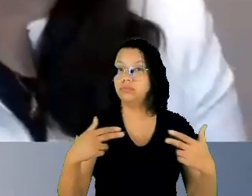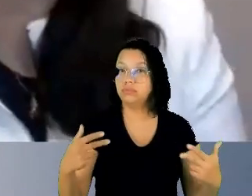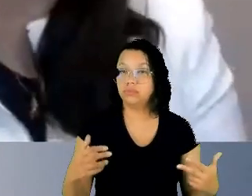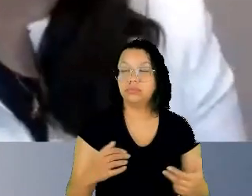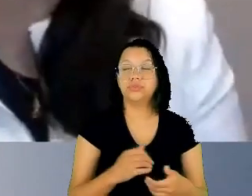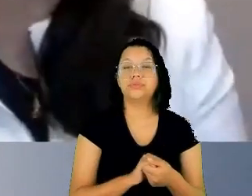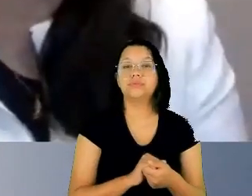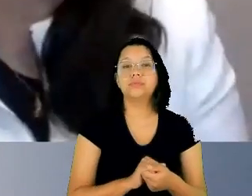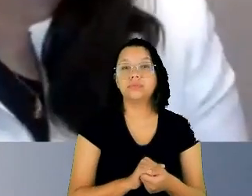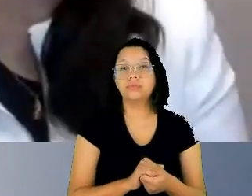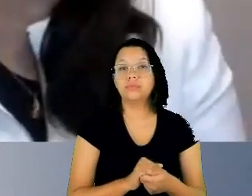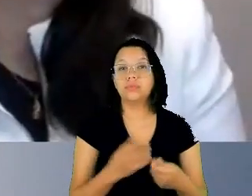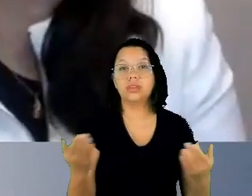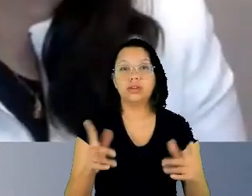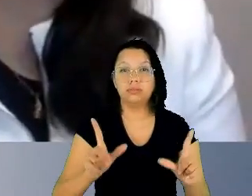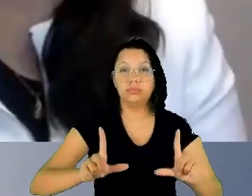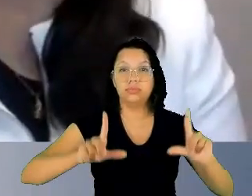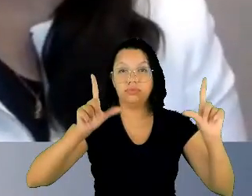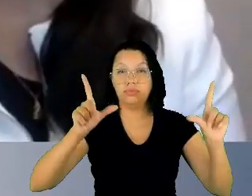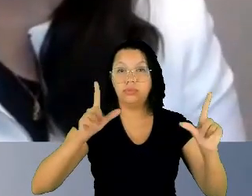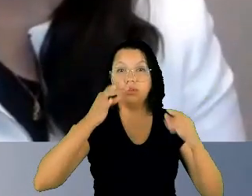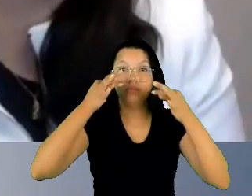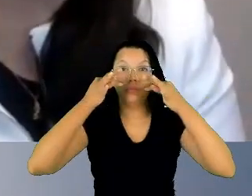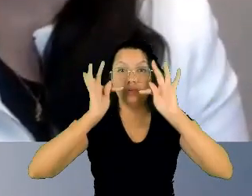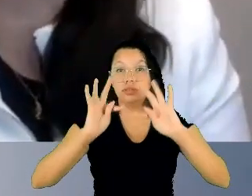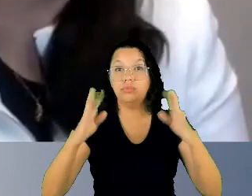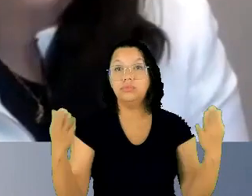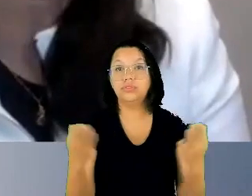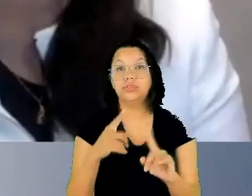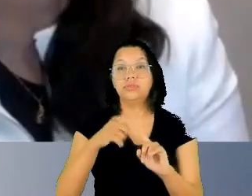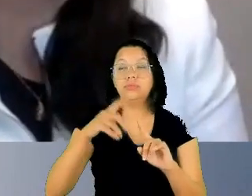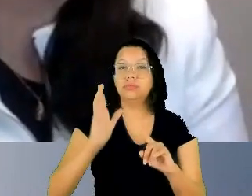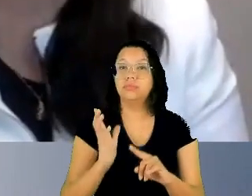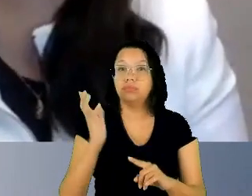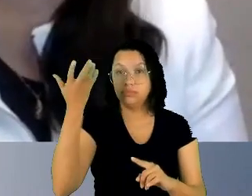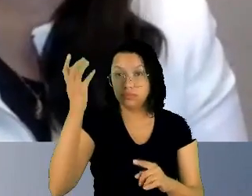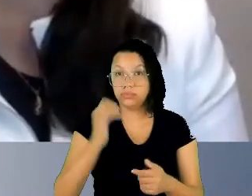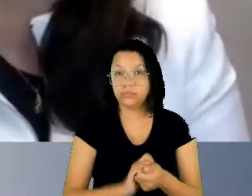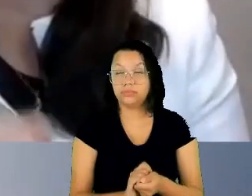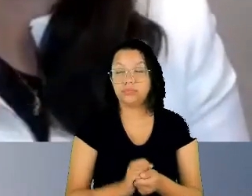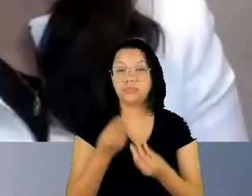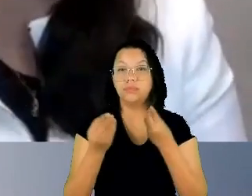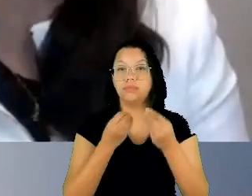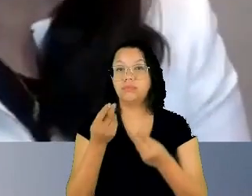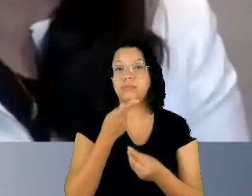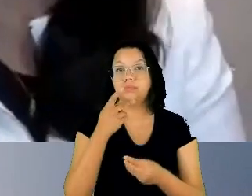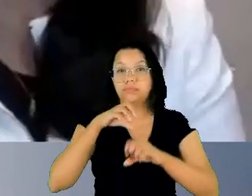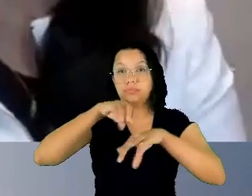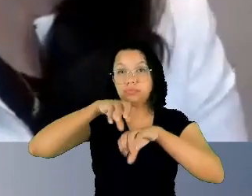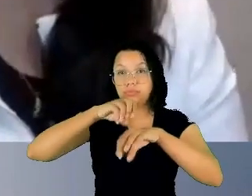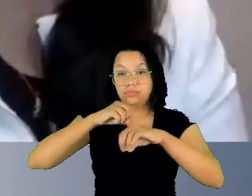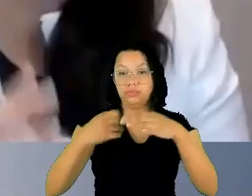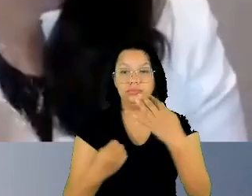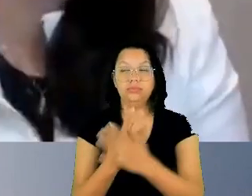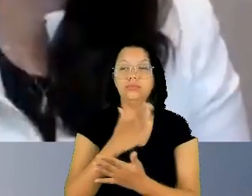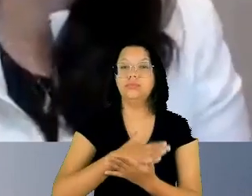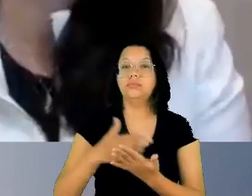desse tipo de solução como foi essa oficina, soluções criadas a partir do coletivo, a partir da ideia da